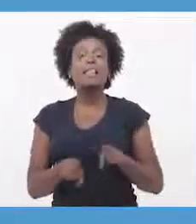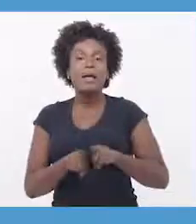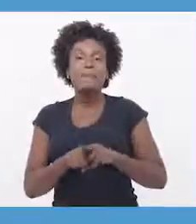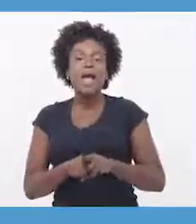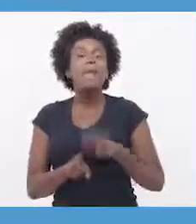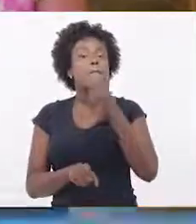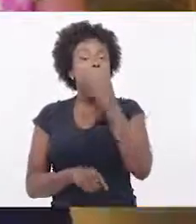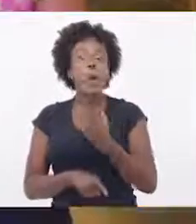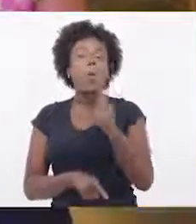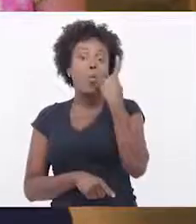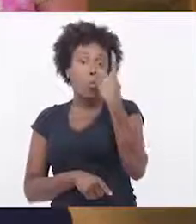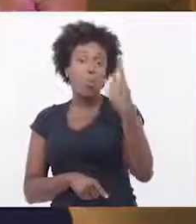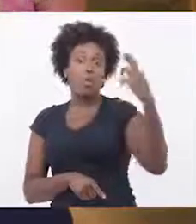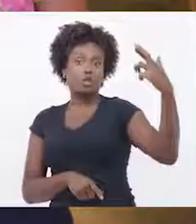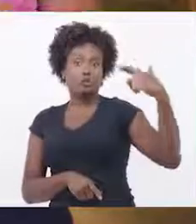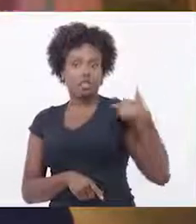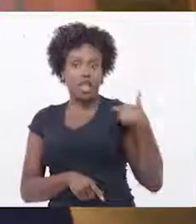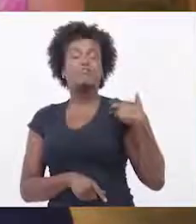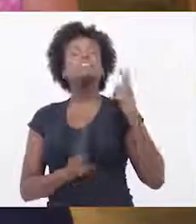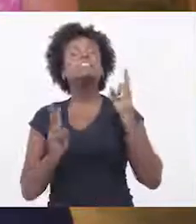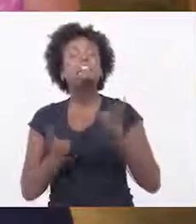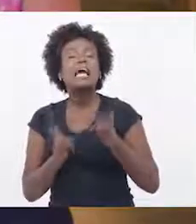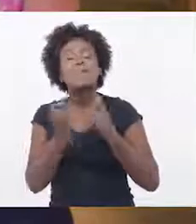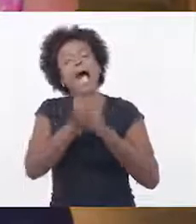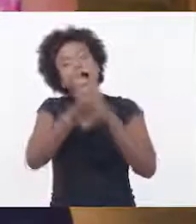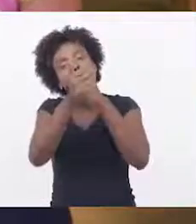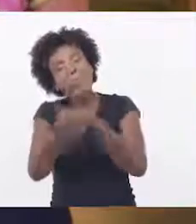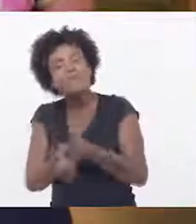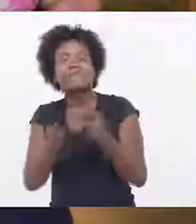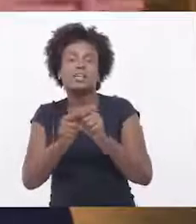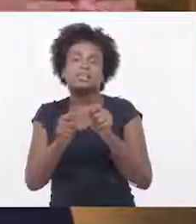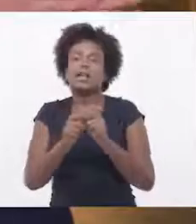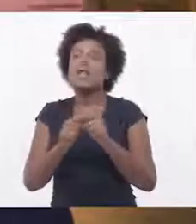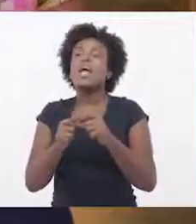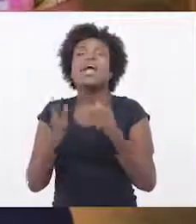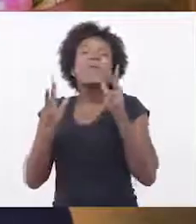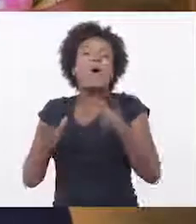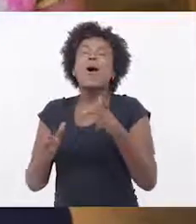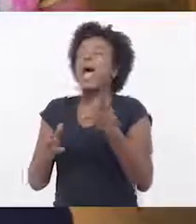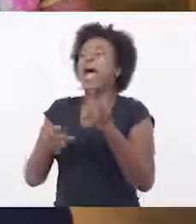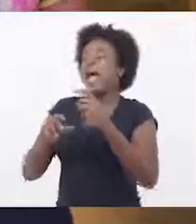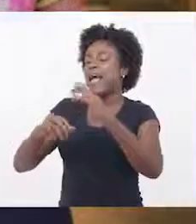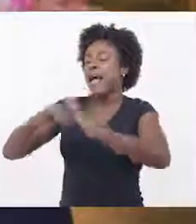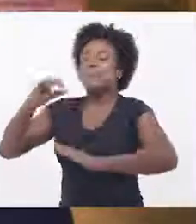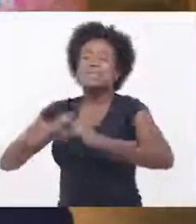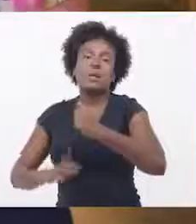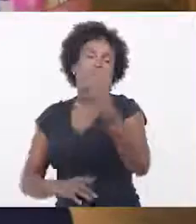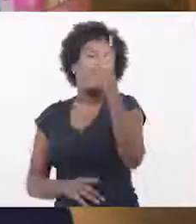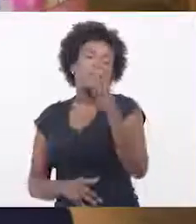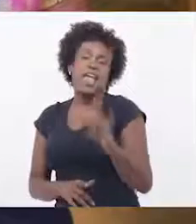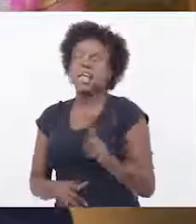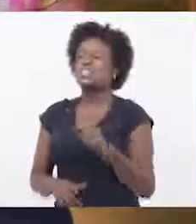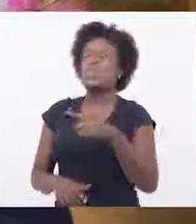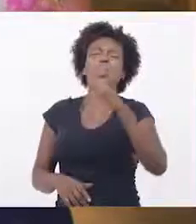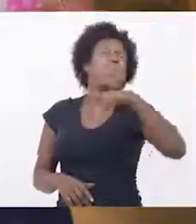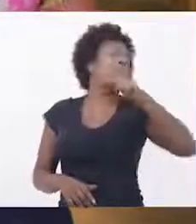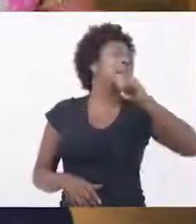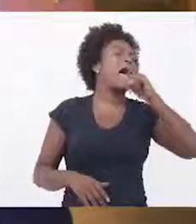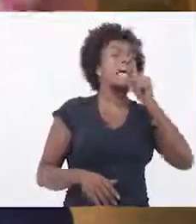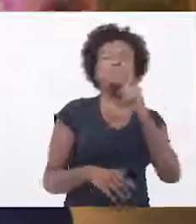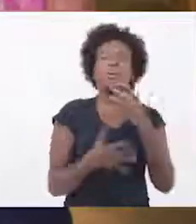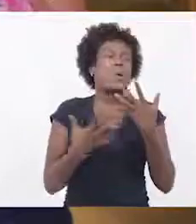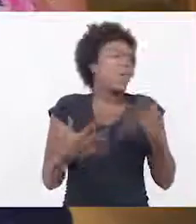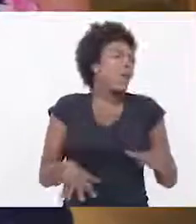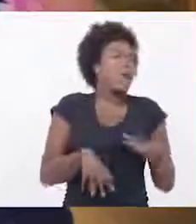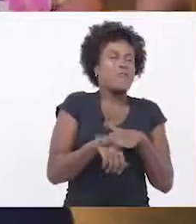Chegando na etapa do coordenar, é importante, como a gente falou, ter uma pessoa responsável, que é a pessoa que vai estar acompanhando as atividades desses voluntários.